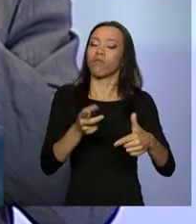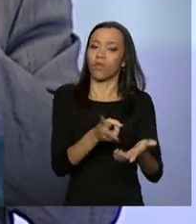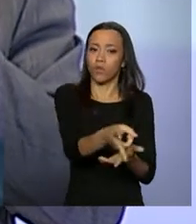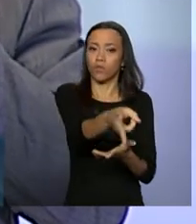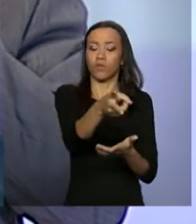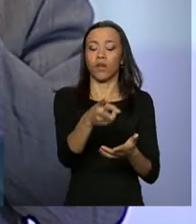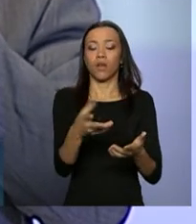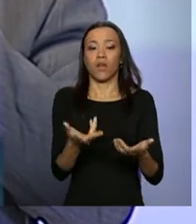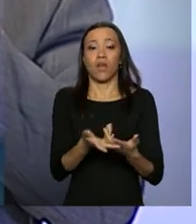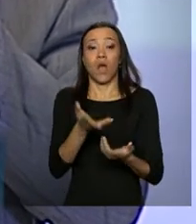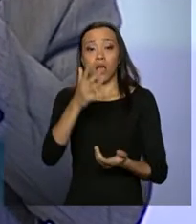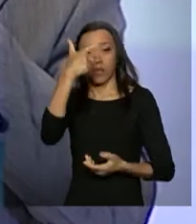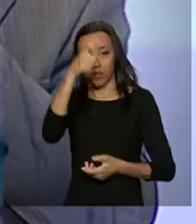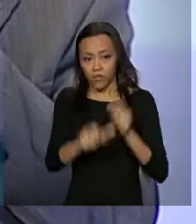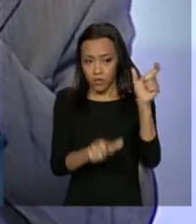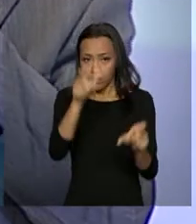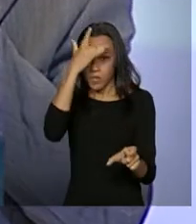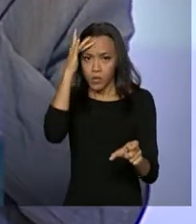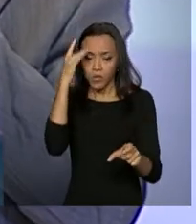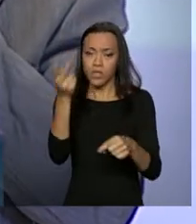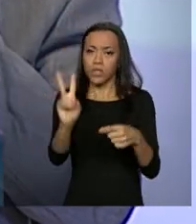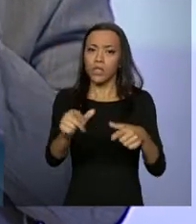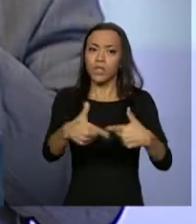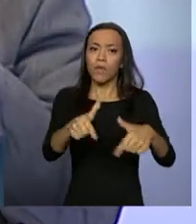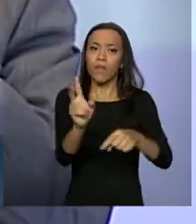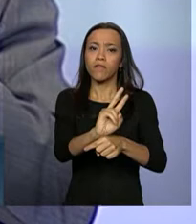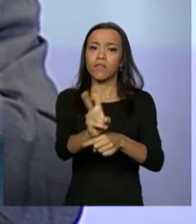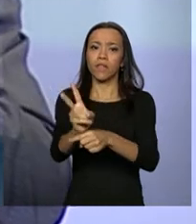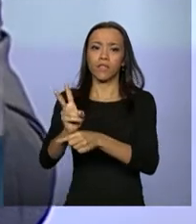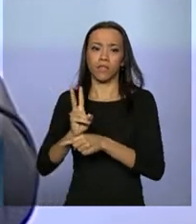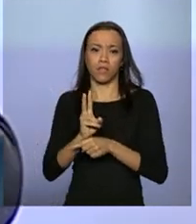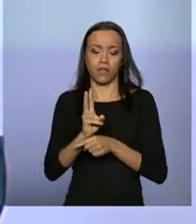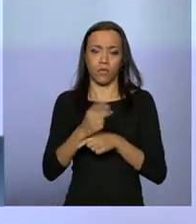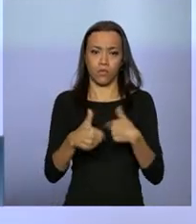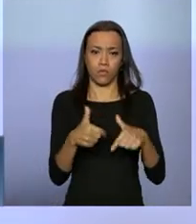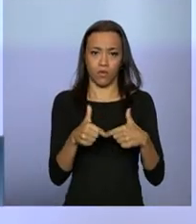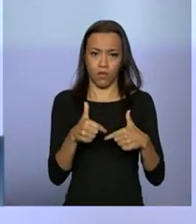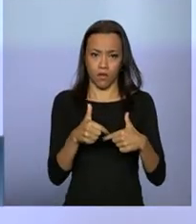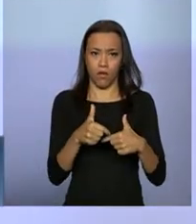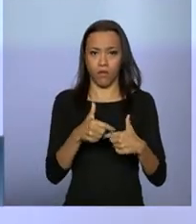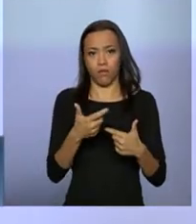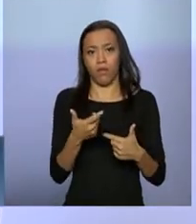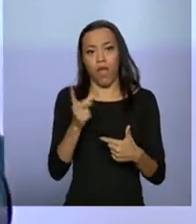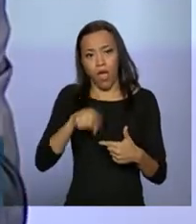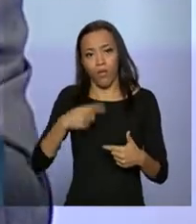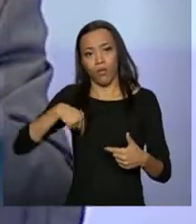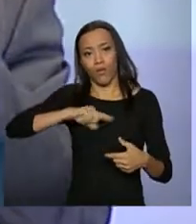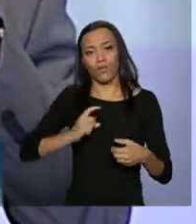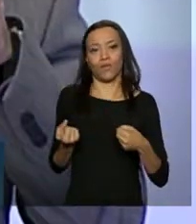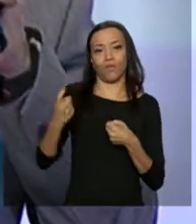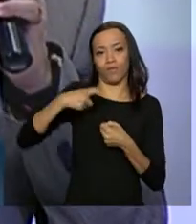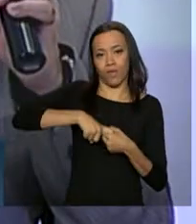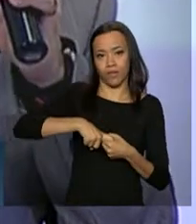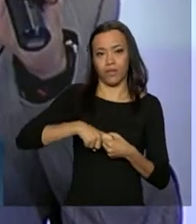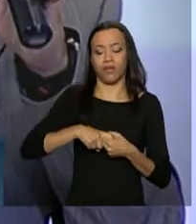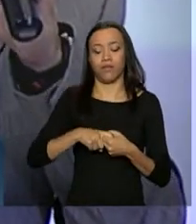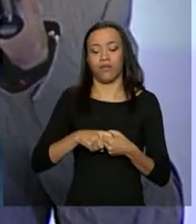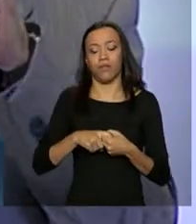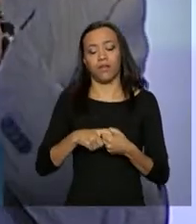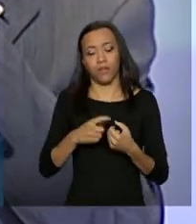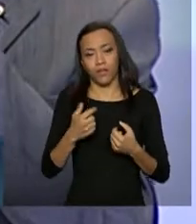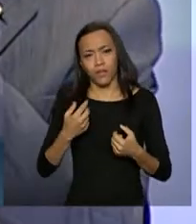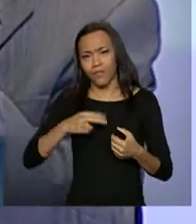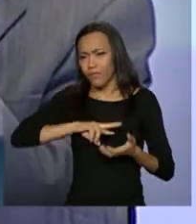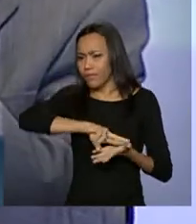trabalho são os nossos parceiros preferenciais. Claro, muita coisa nos